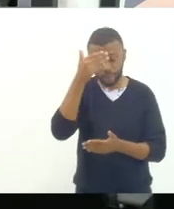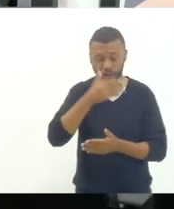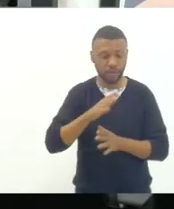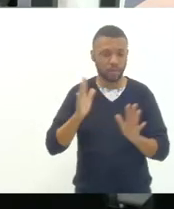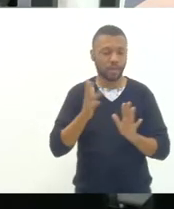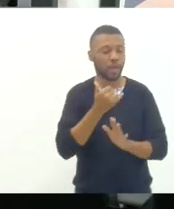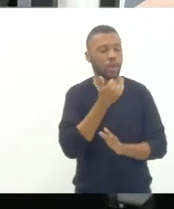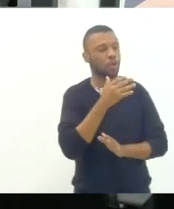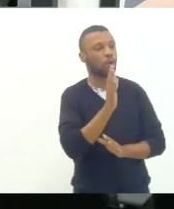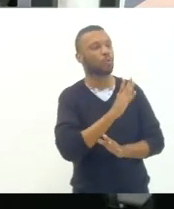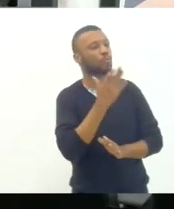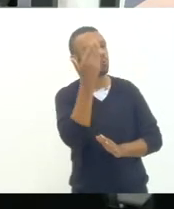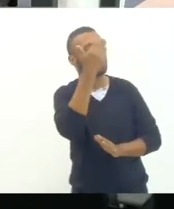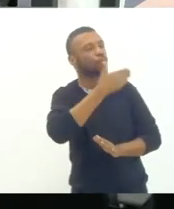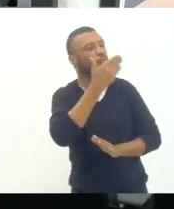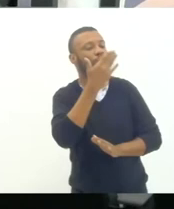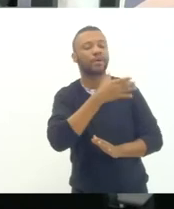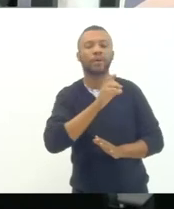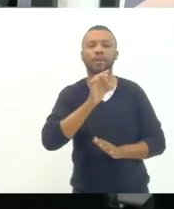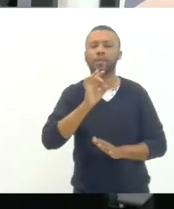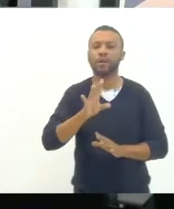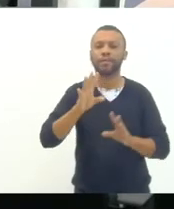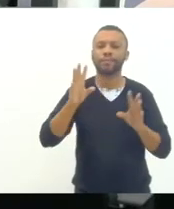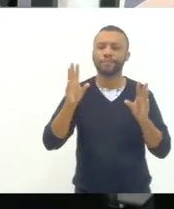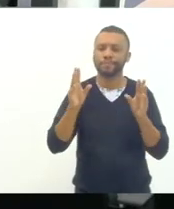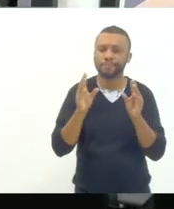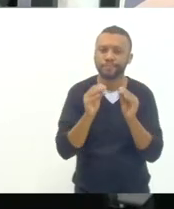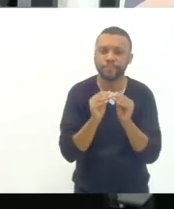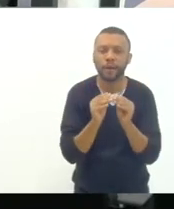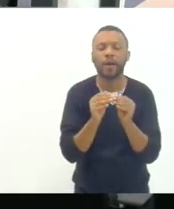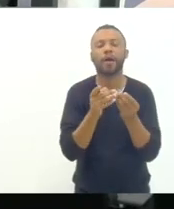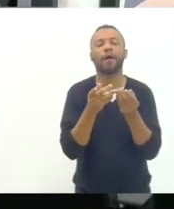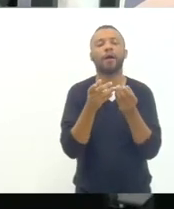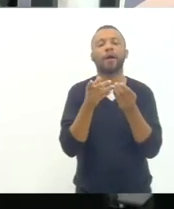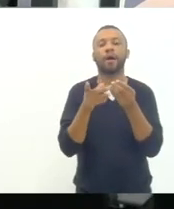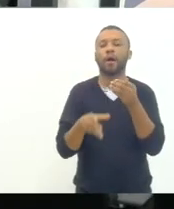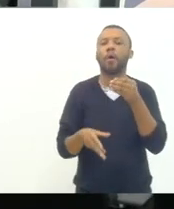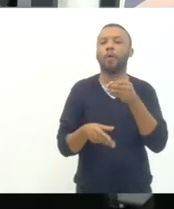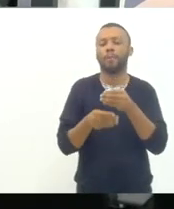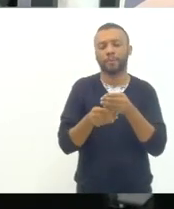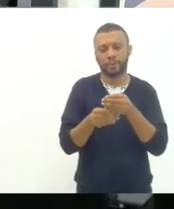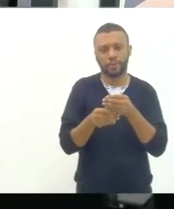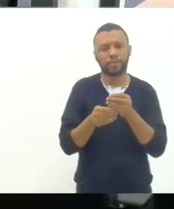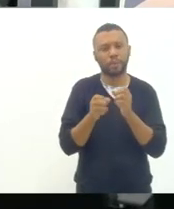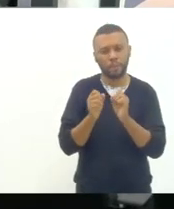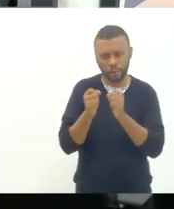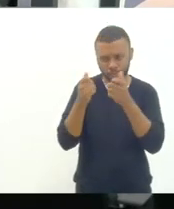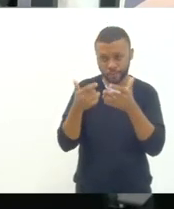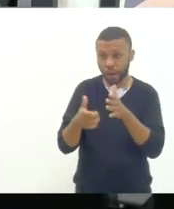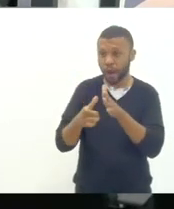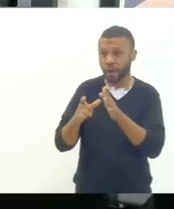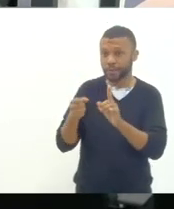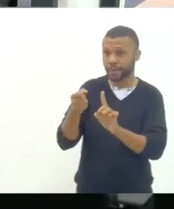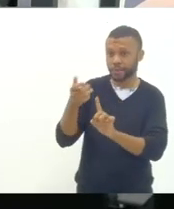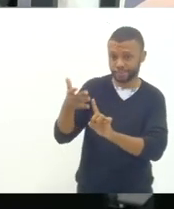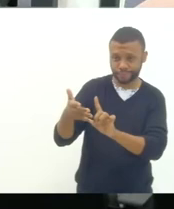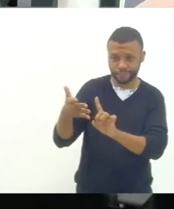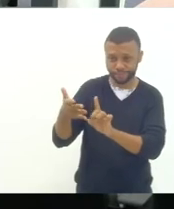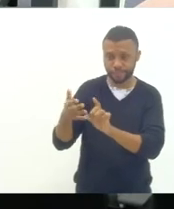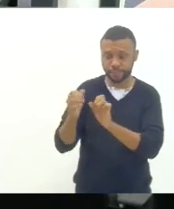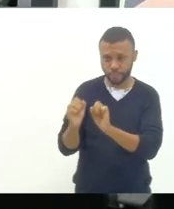vi não é apenas uma pequena observação poderia fazer antes da Tereza